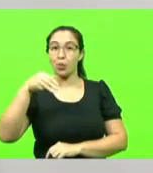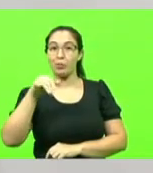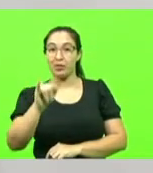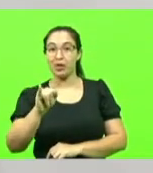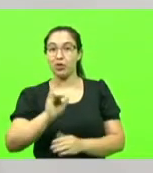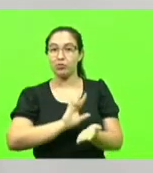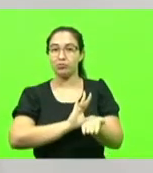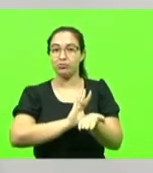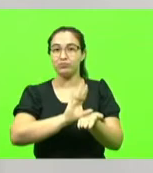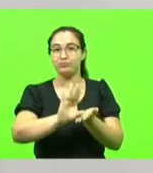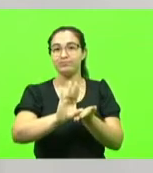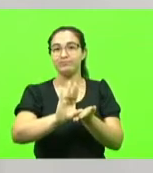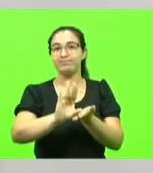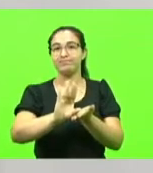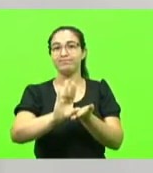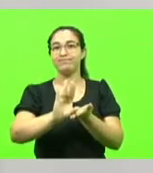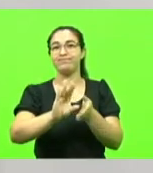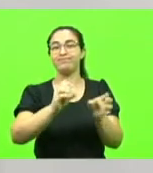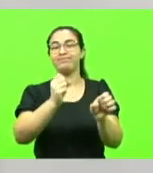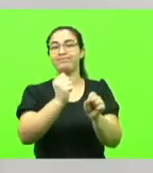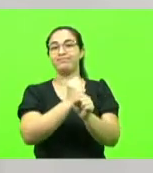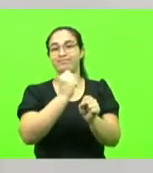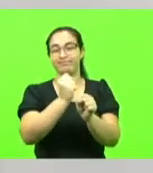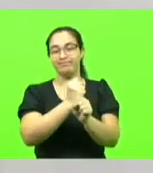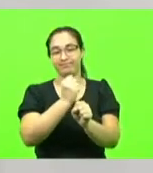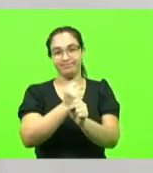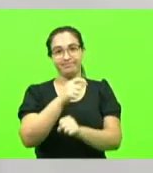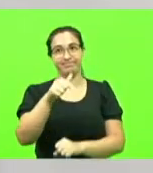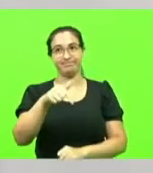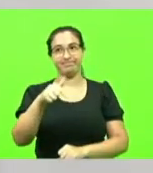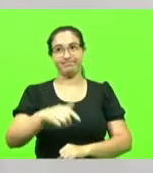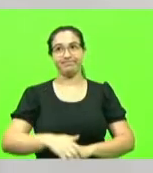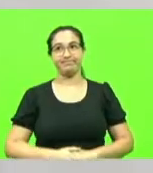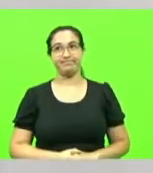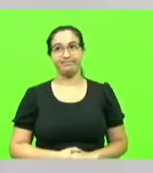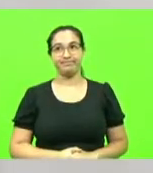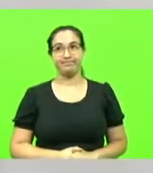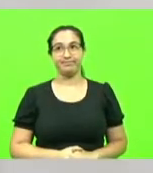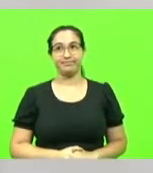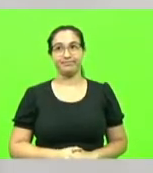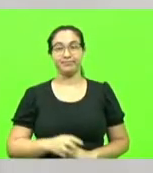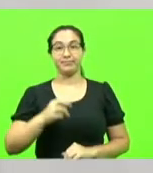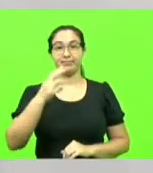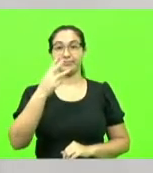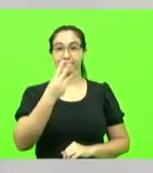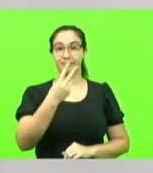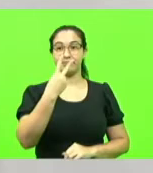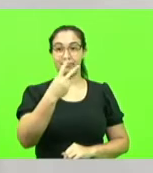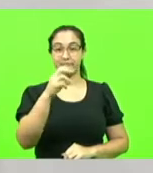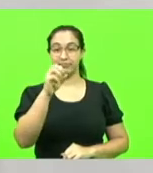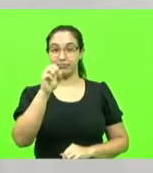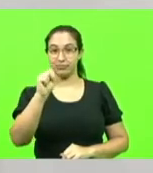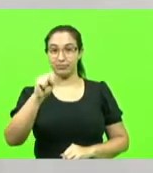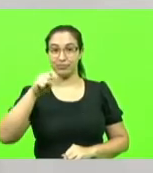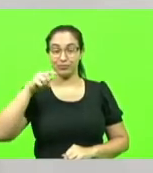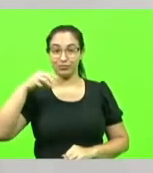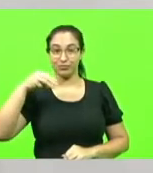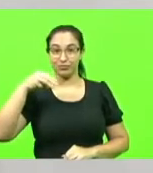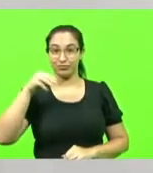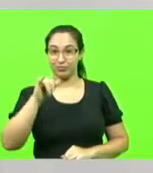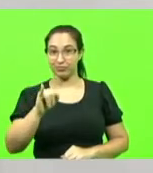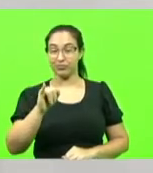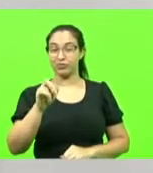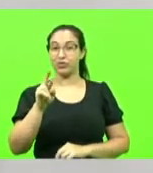destinados ao nosso Estado. Senhores, 328 milhões de reais que o